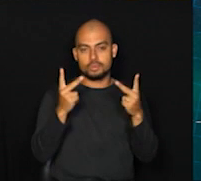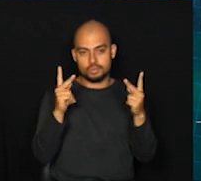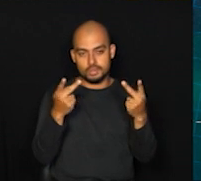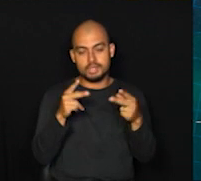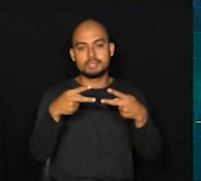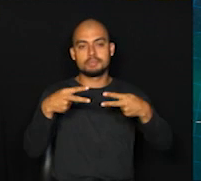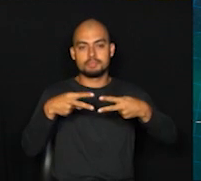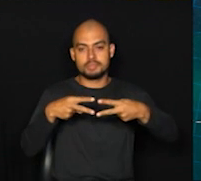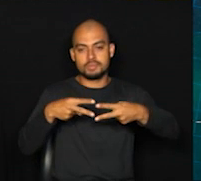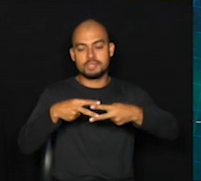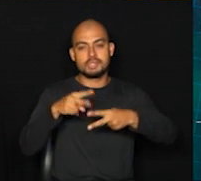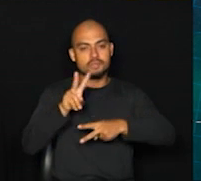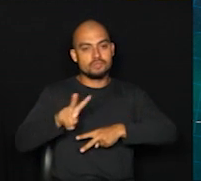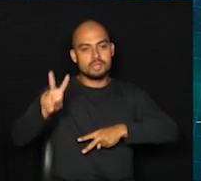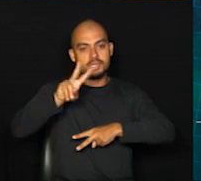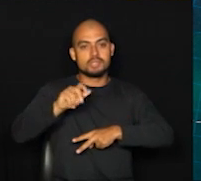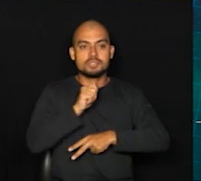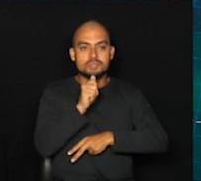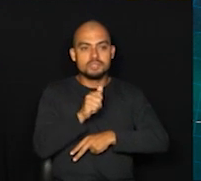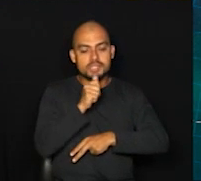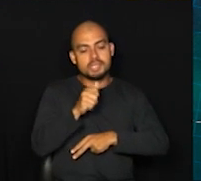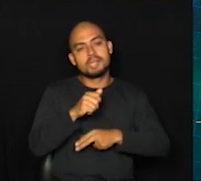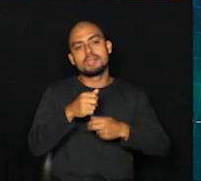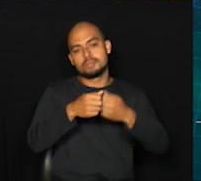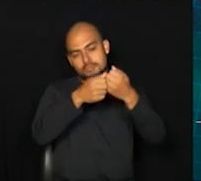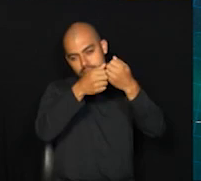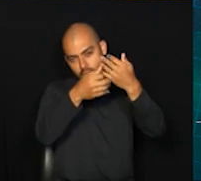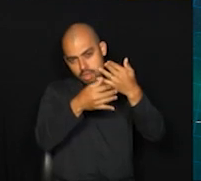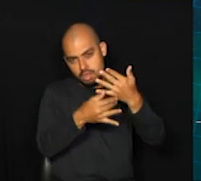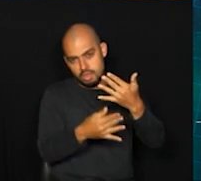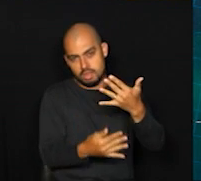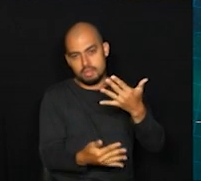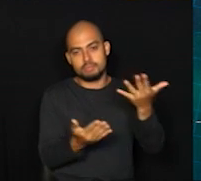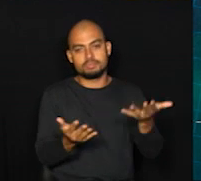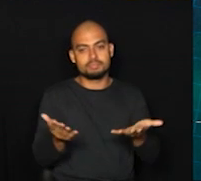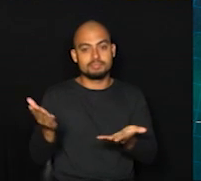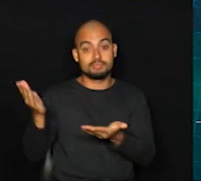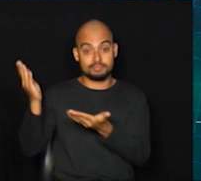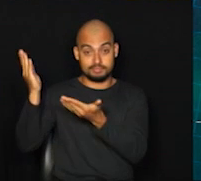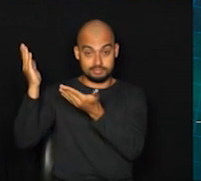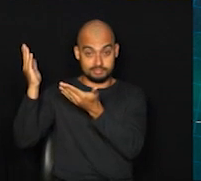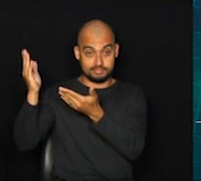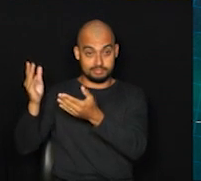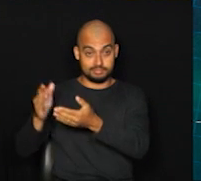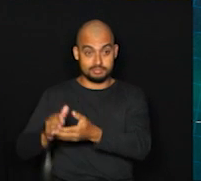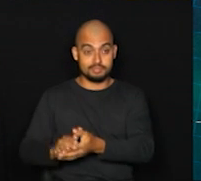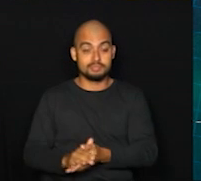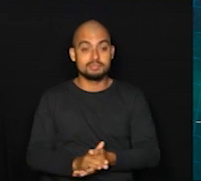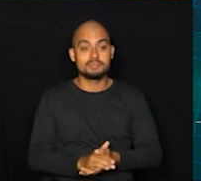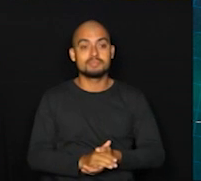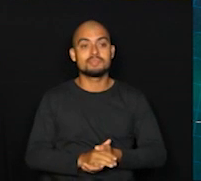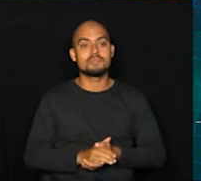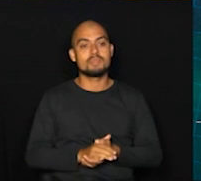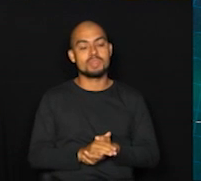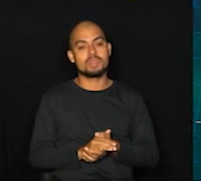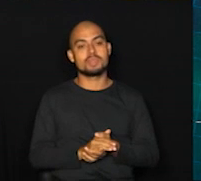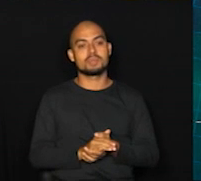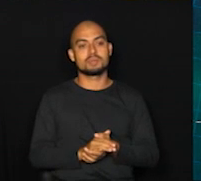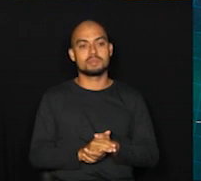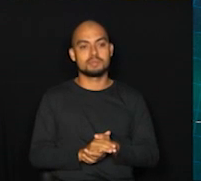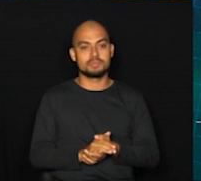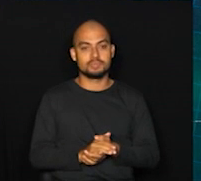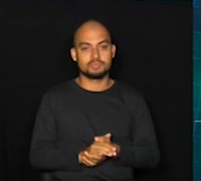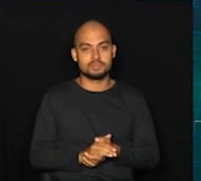Paulínia, Valinhos, Vinhedo, seguida aí de Itatiba, Cosmópolis, Montemor, Arthur Nogueira, Jaguariúna, Nova